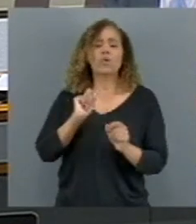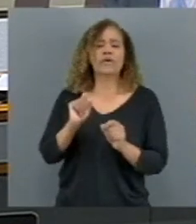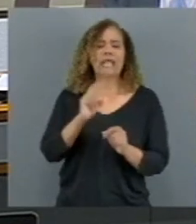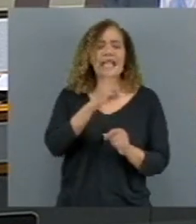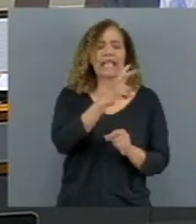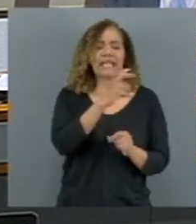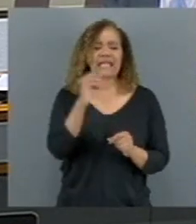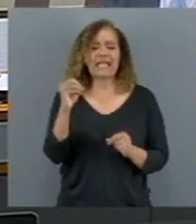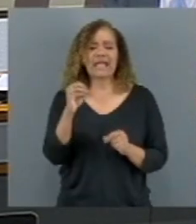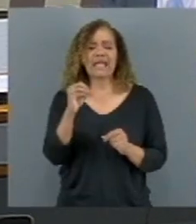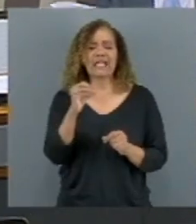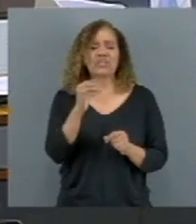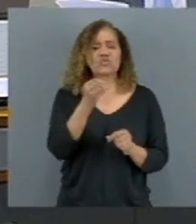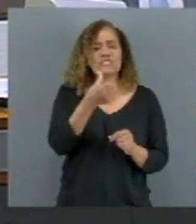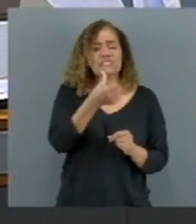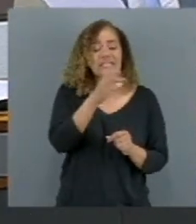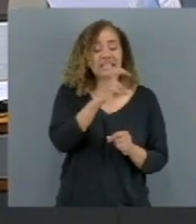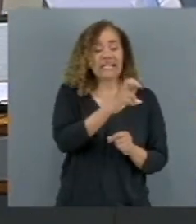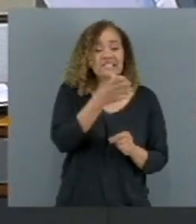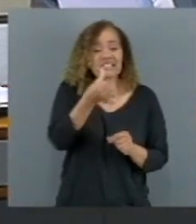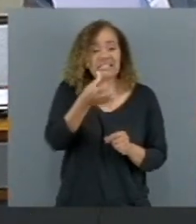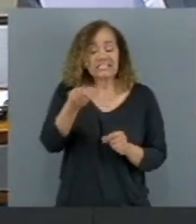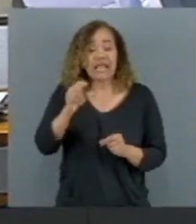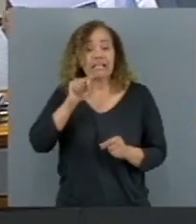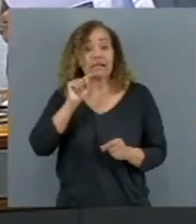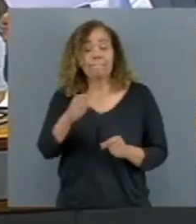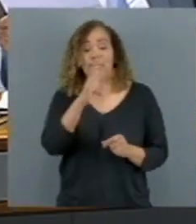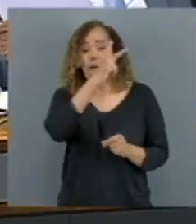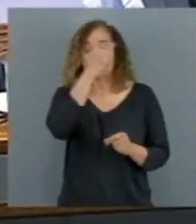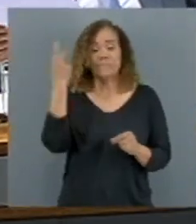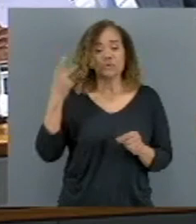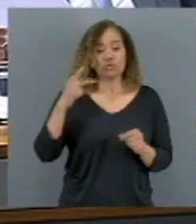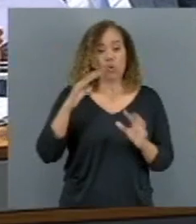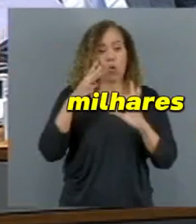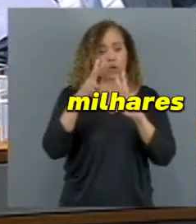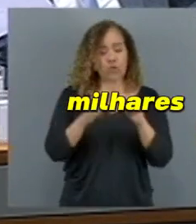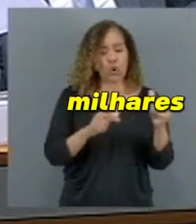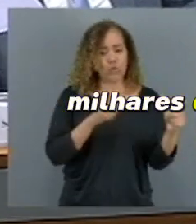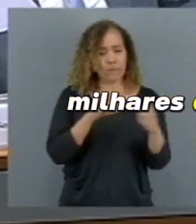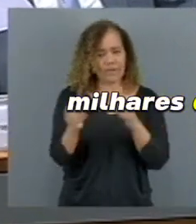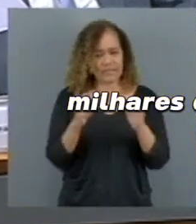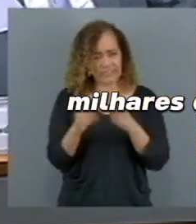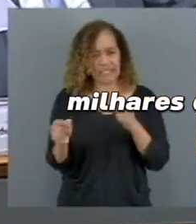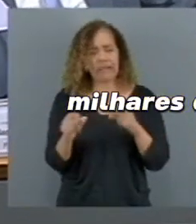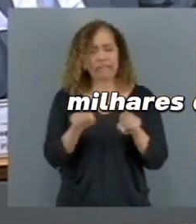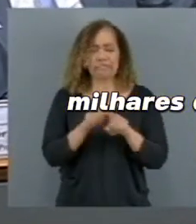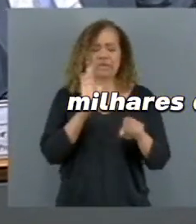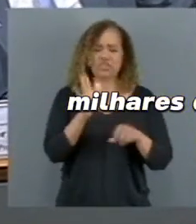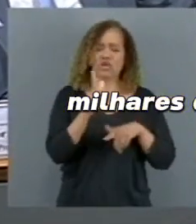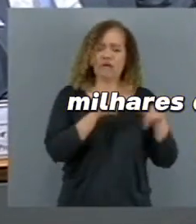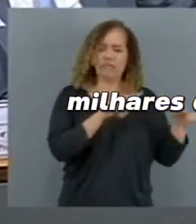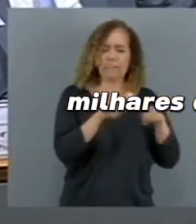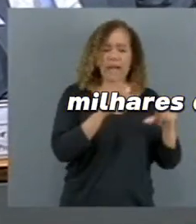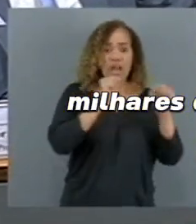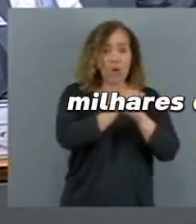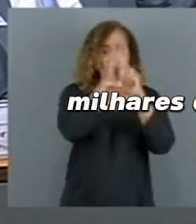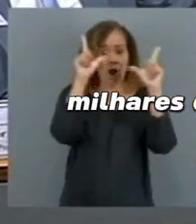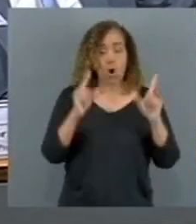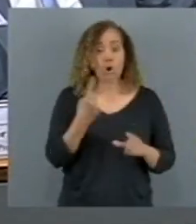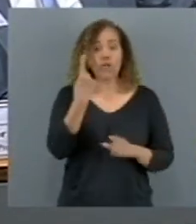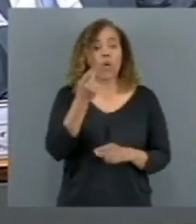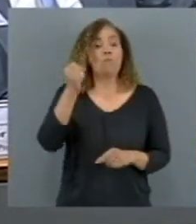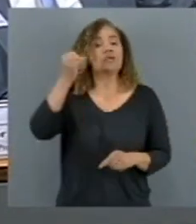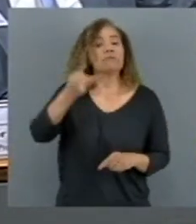560 mil pessoas do entorno, entre milhares que trabalham e acordam uma hora da